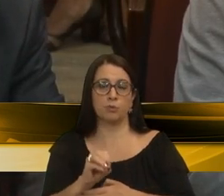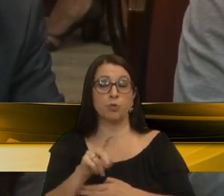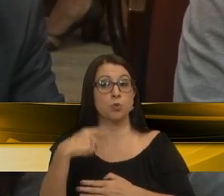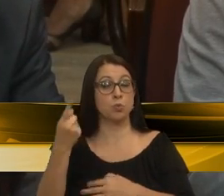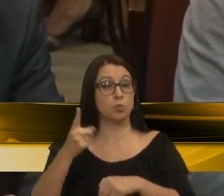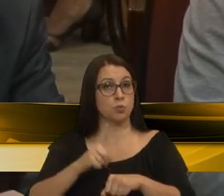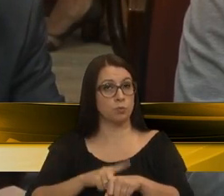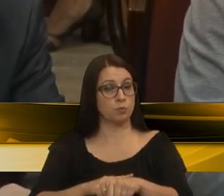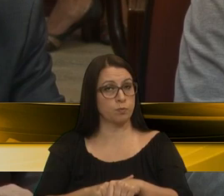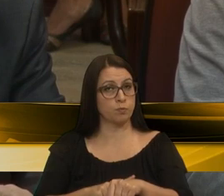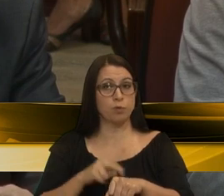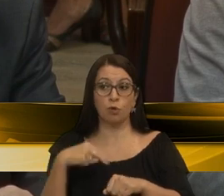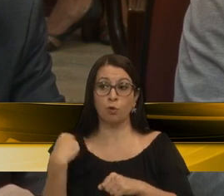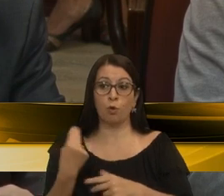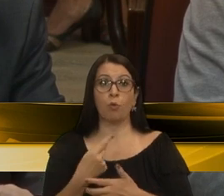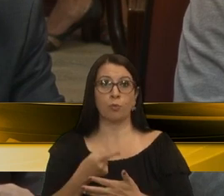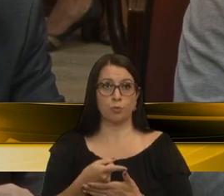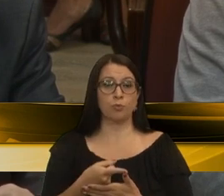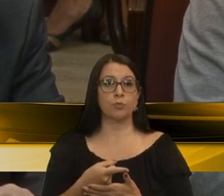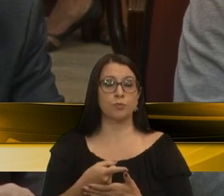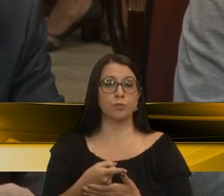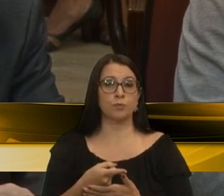nós, então, vamos,